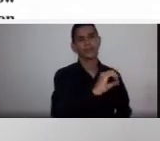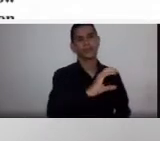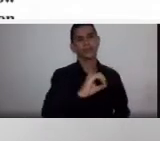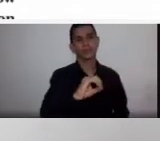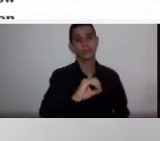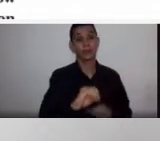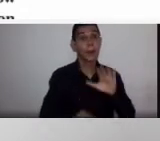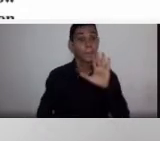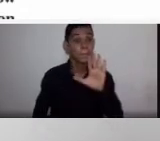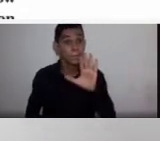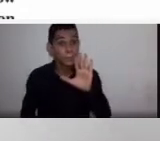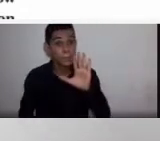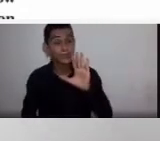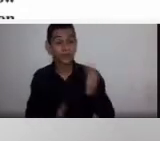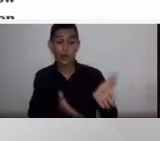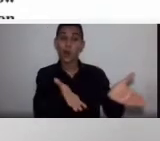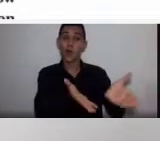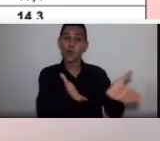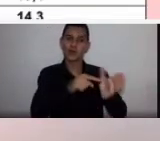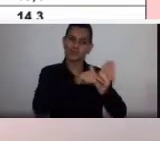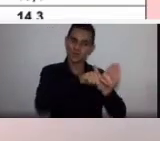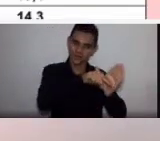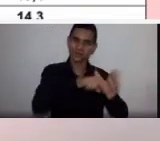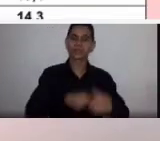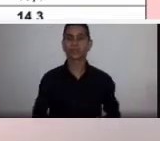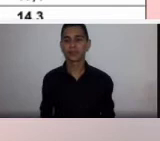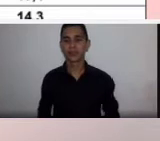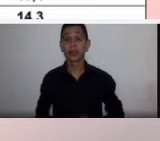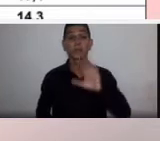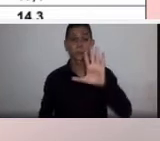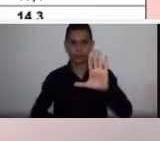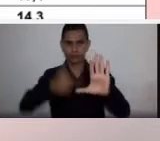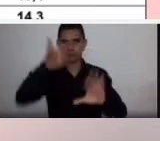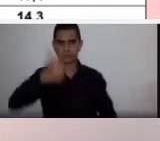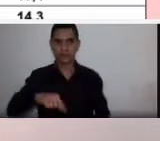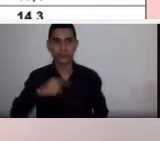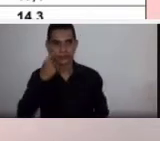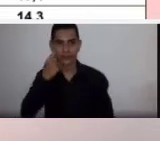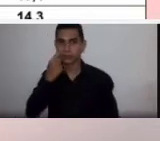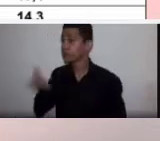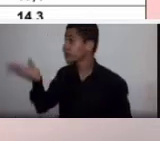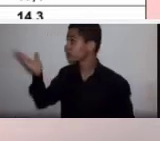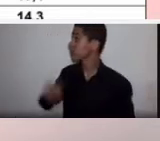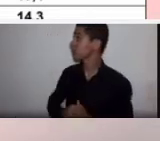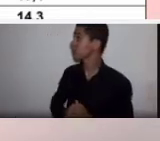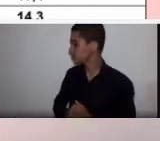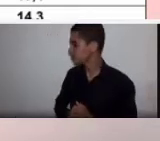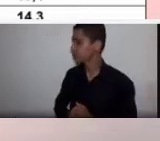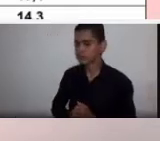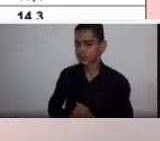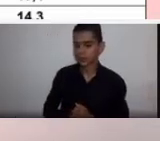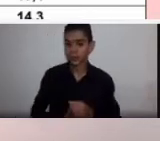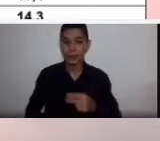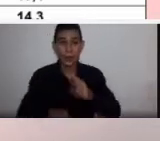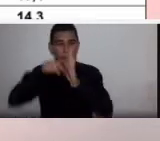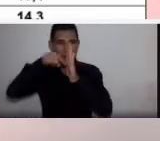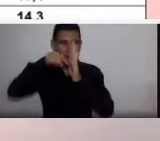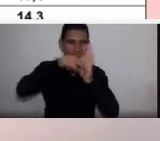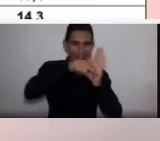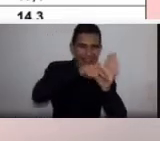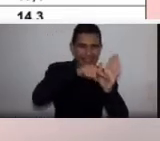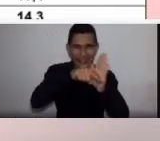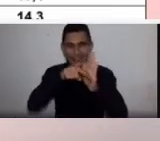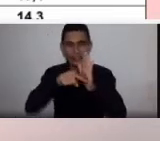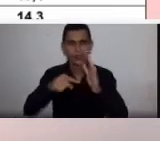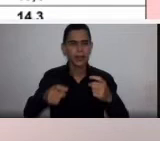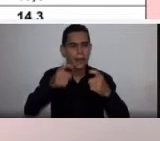numa época mais recente. De maneira que aqui estão os resultados desses dois grandes médicos que